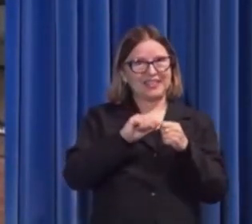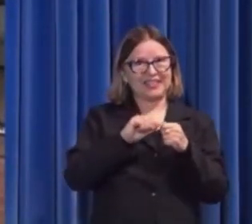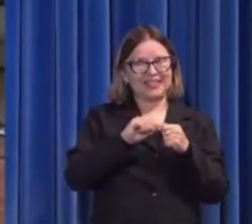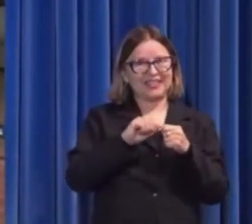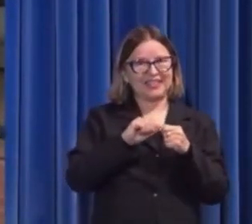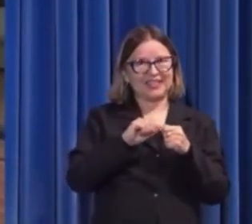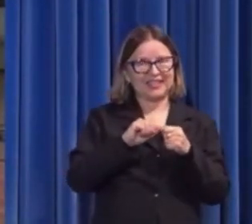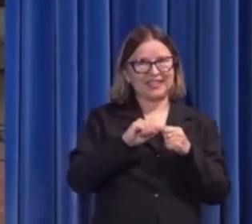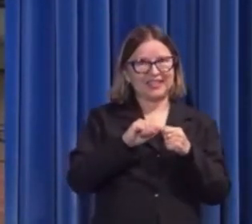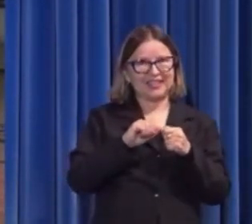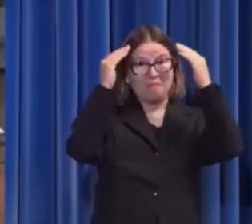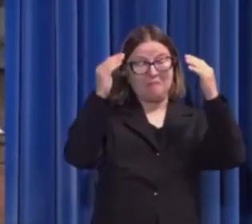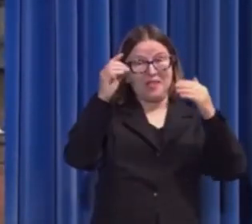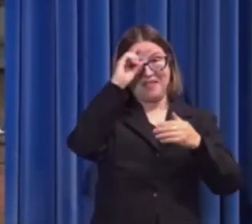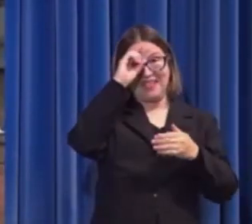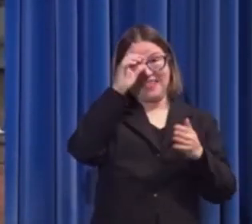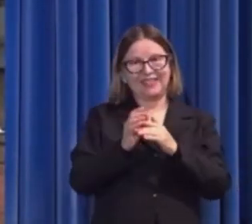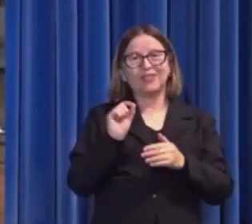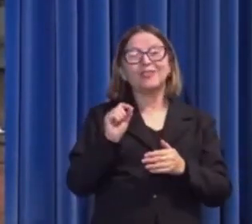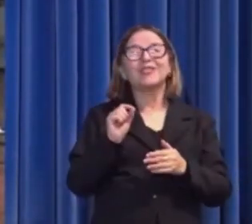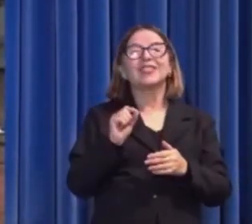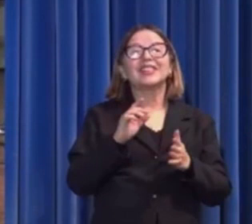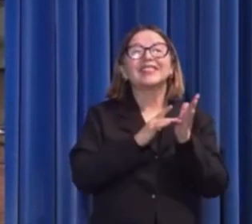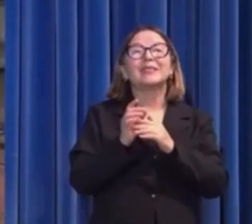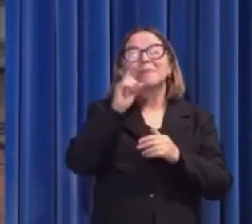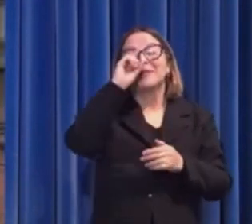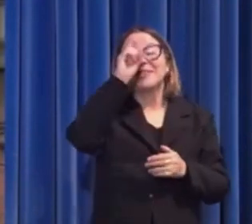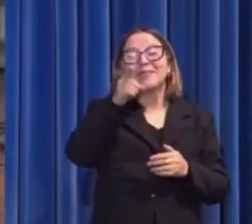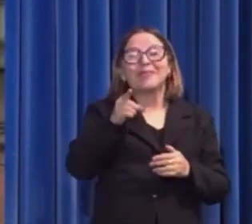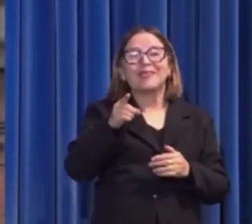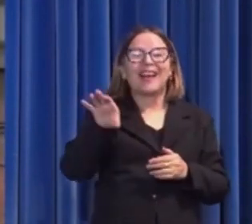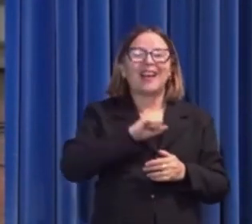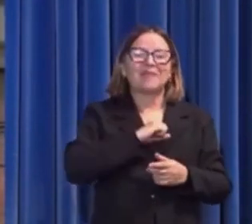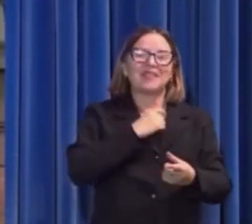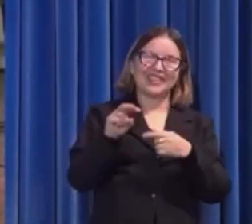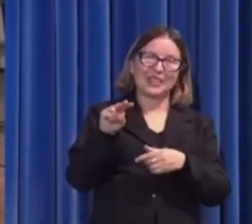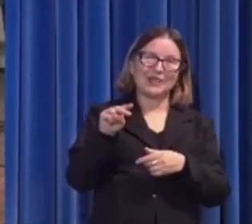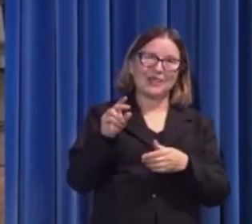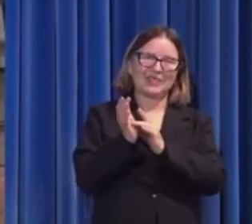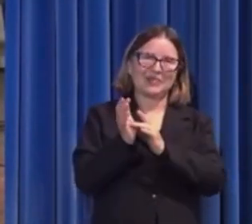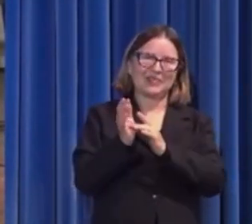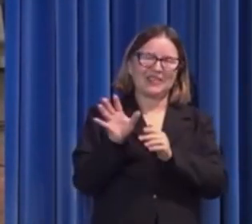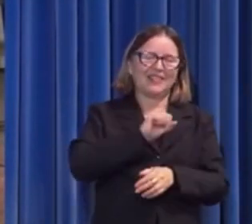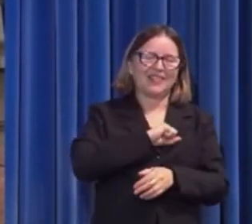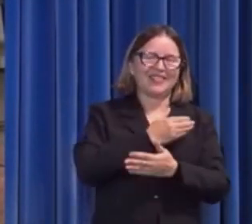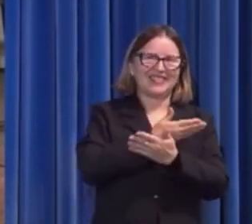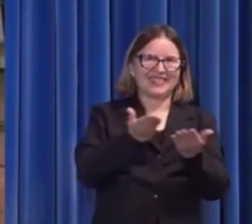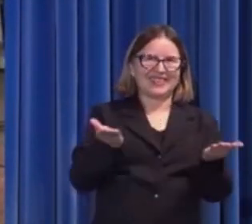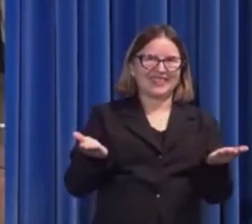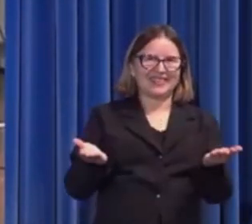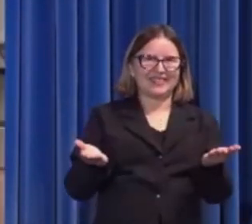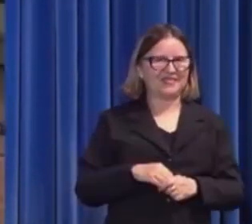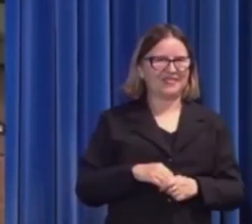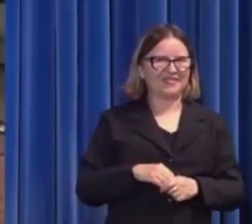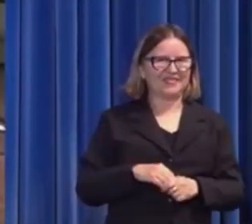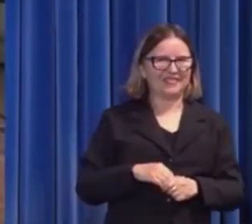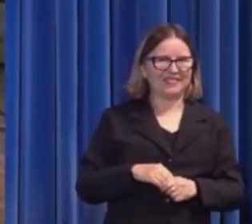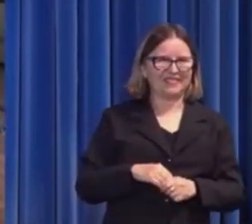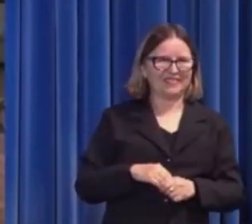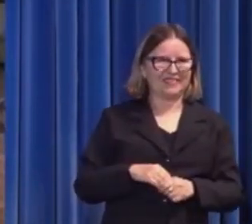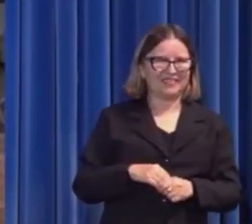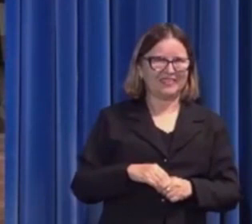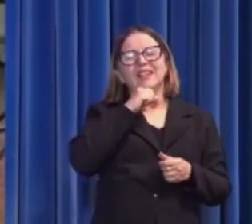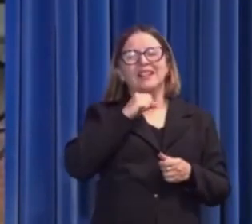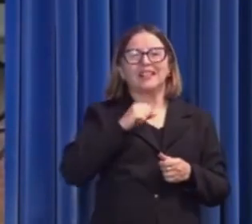que ele mandou no versículo 12? Que vos ameis uns aos outros, assim como eu os amei. Qual é a opção que você tem? Essa